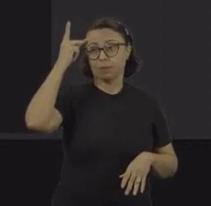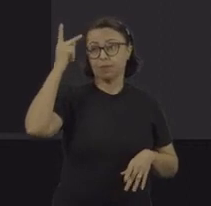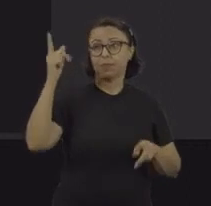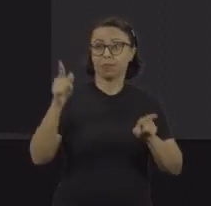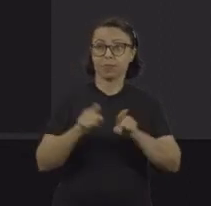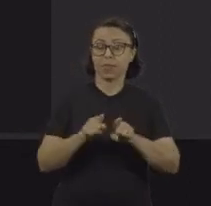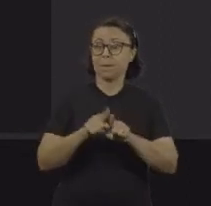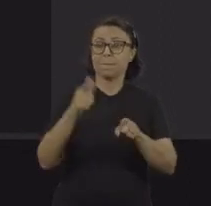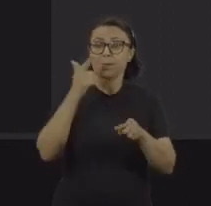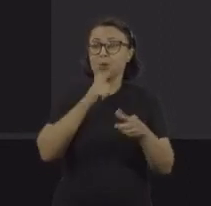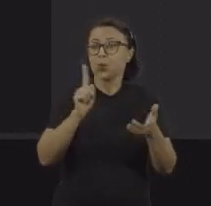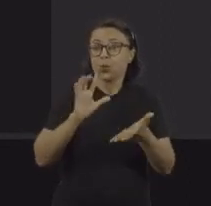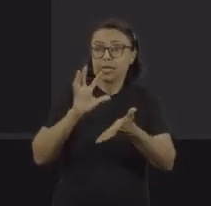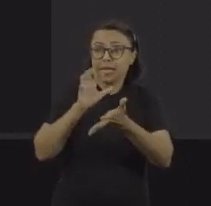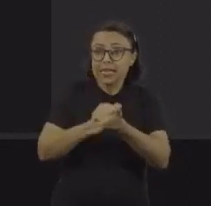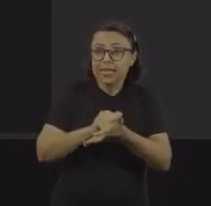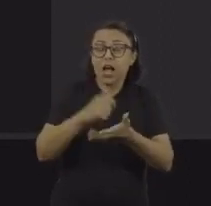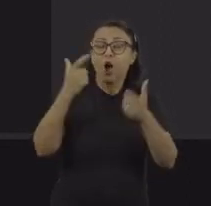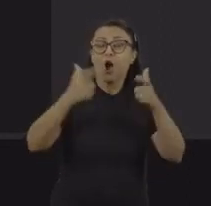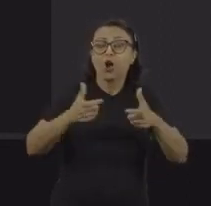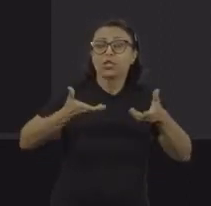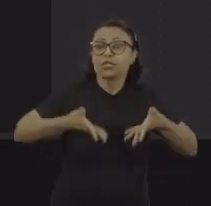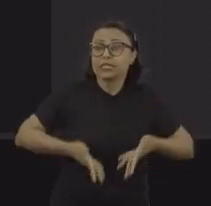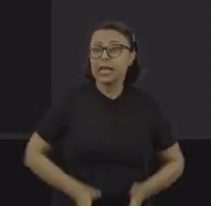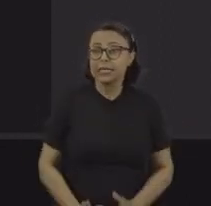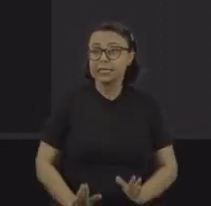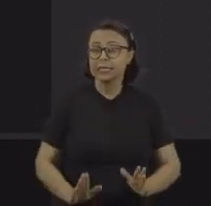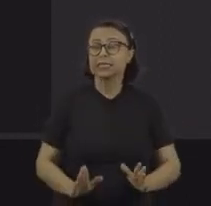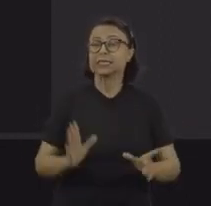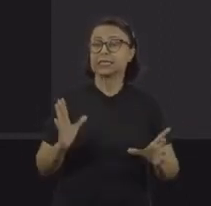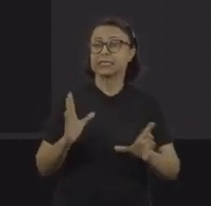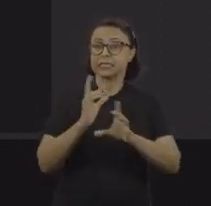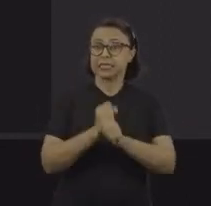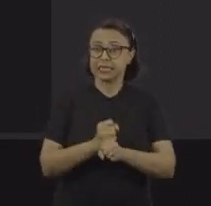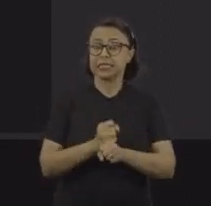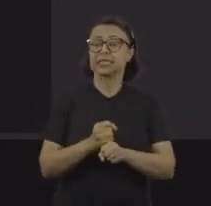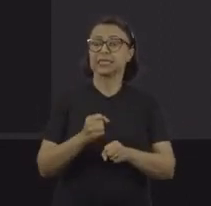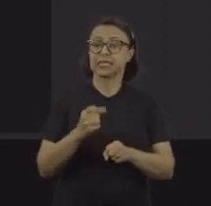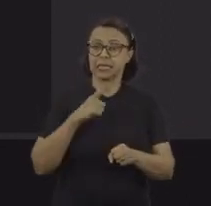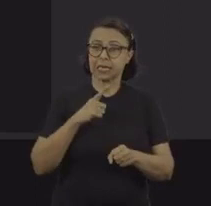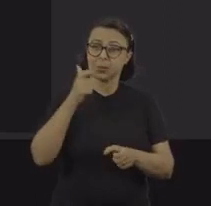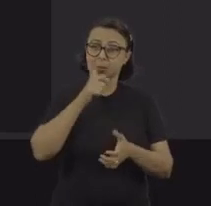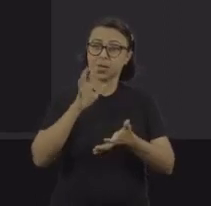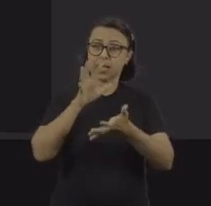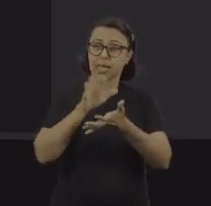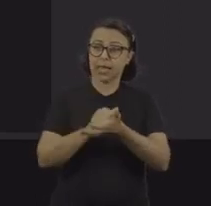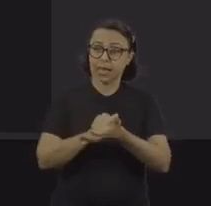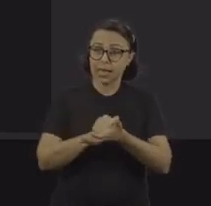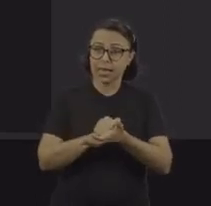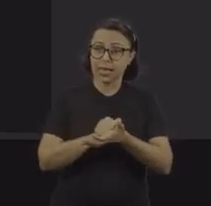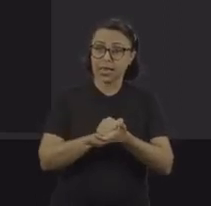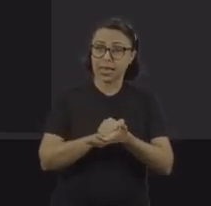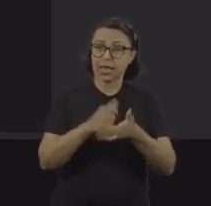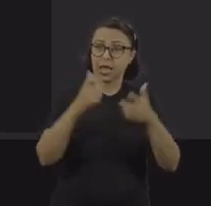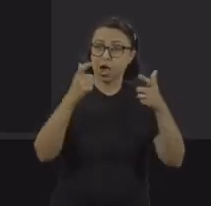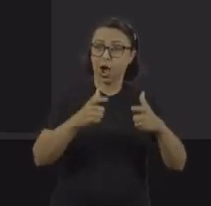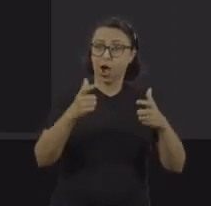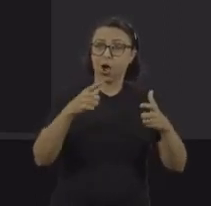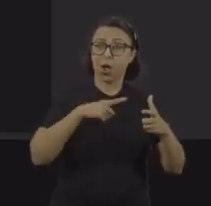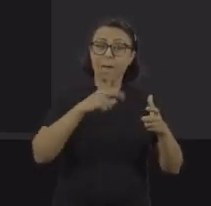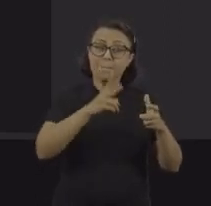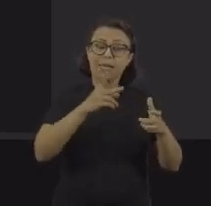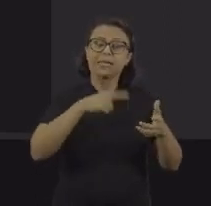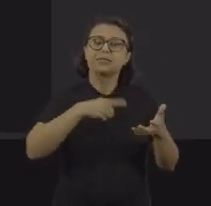possibilidade de registro de nacionalidade do trabalhador nos nossos dados oficiais, elas são registradas como sendo oriundas do local onde elas foram